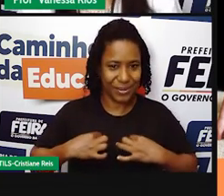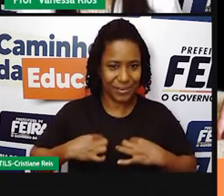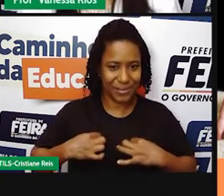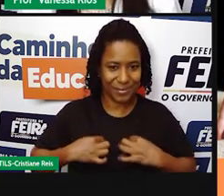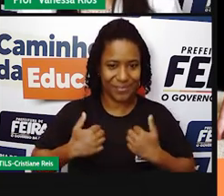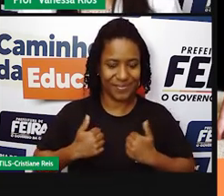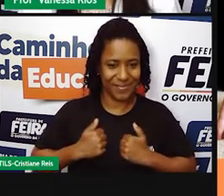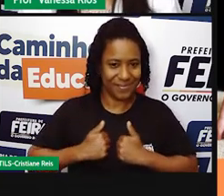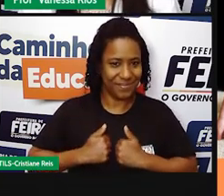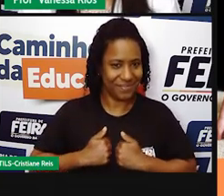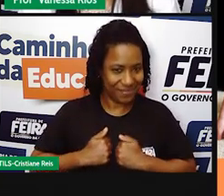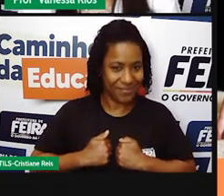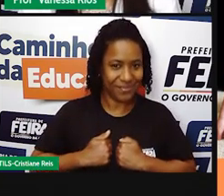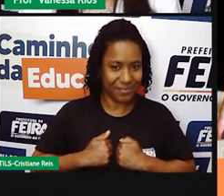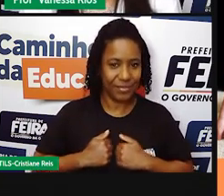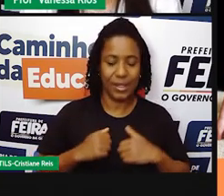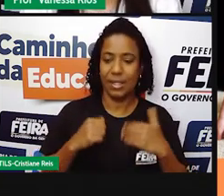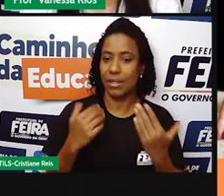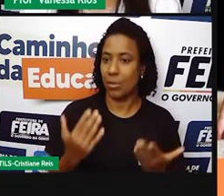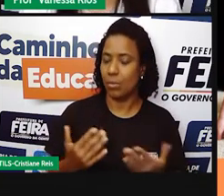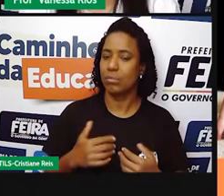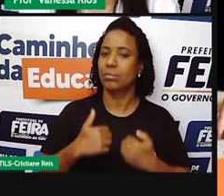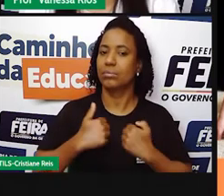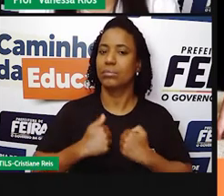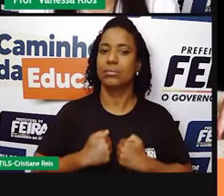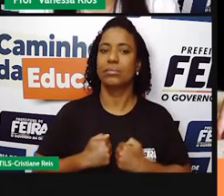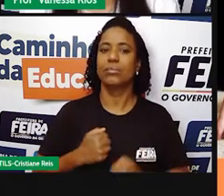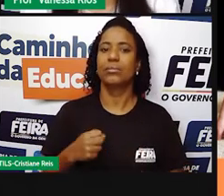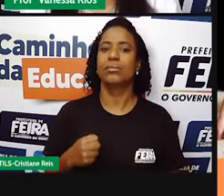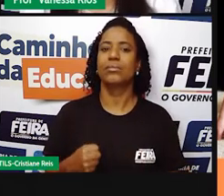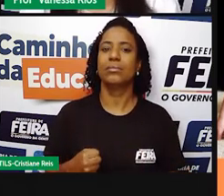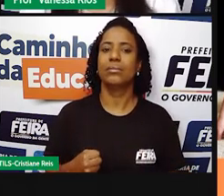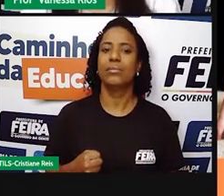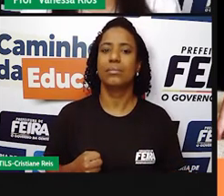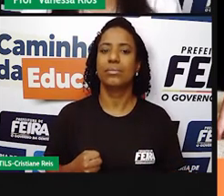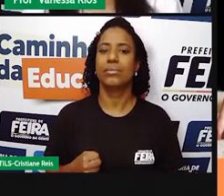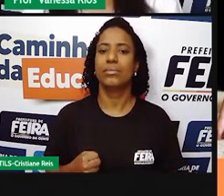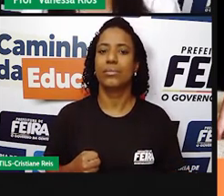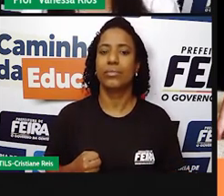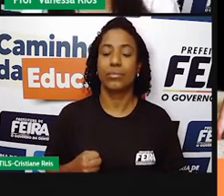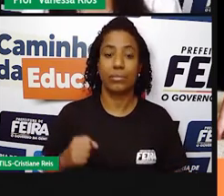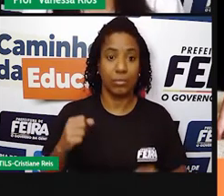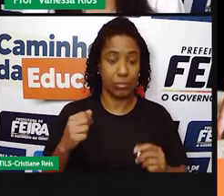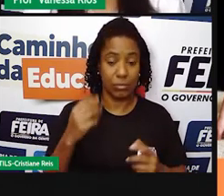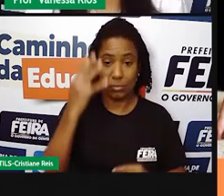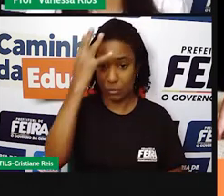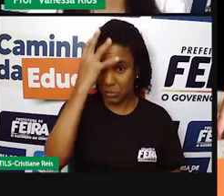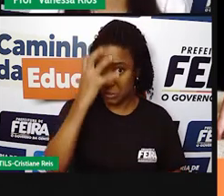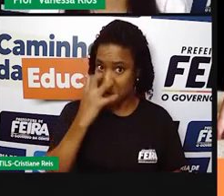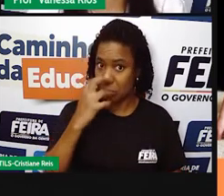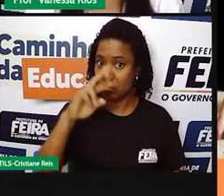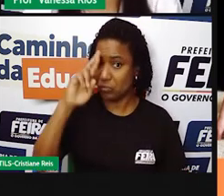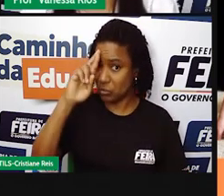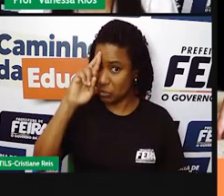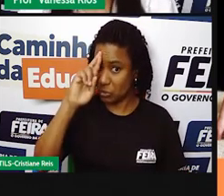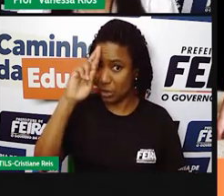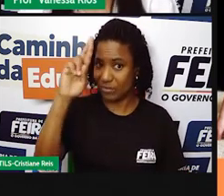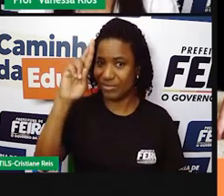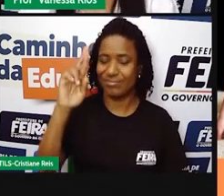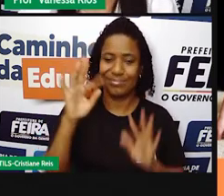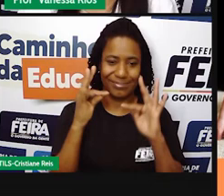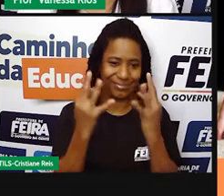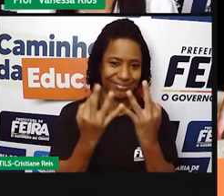ali, sempre com aquela imponência, né? Se mostrando, realmente, através da imagem, que era o chefe da família.